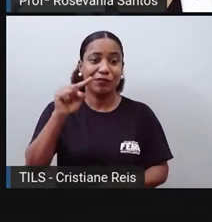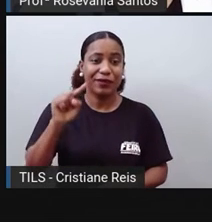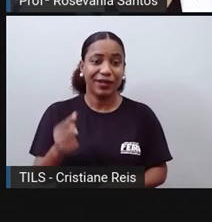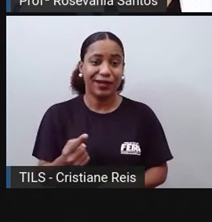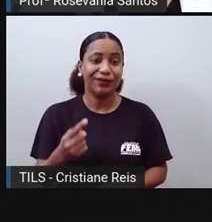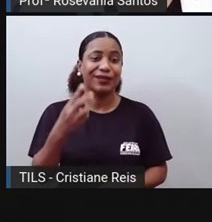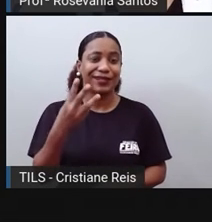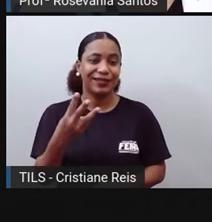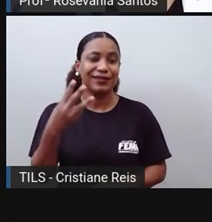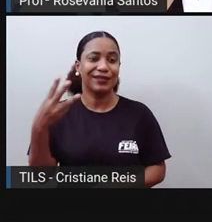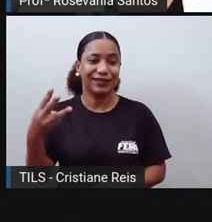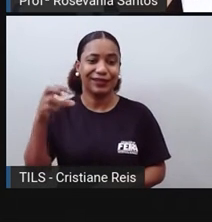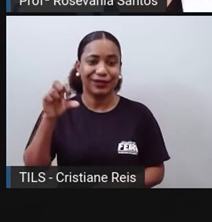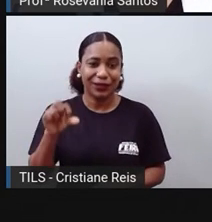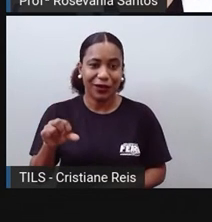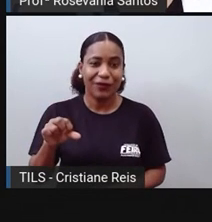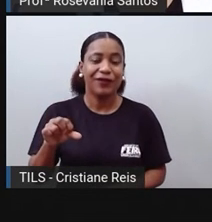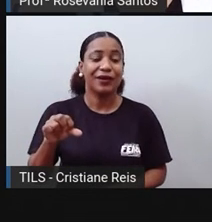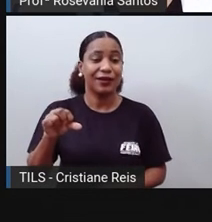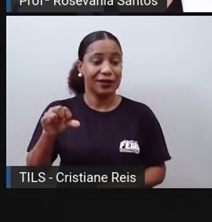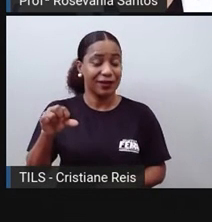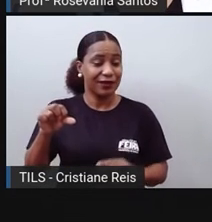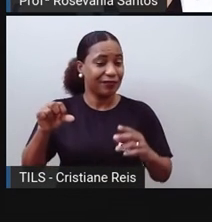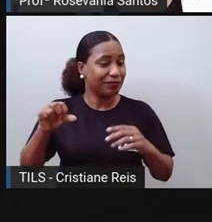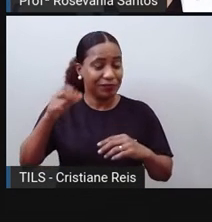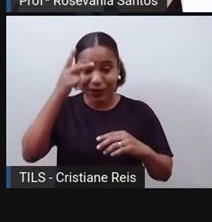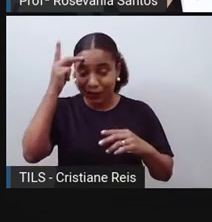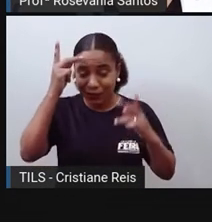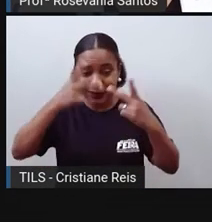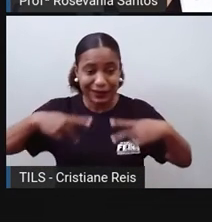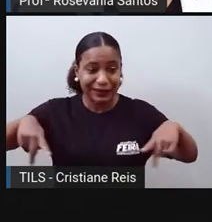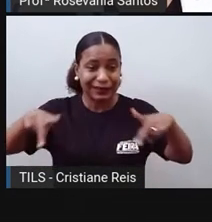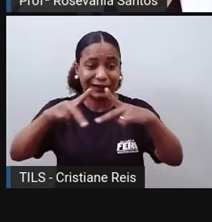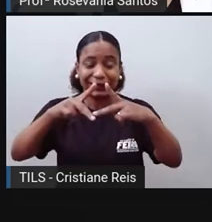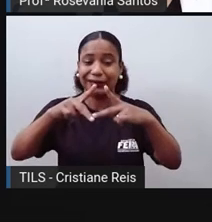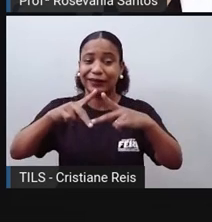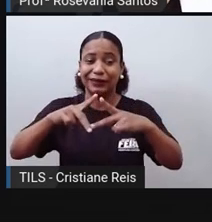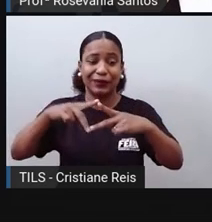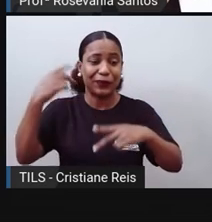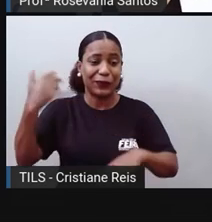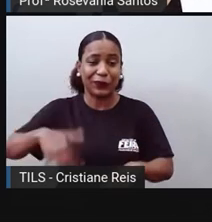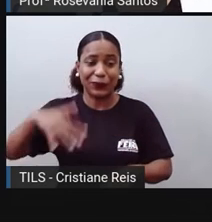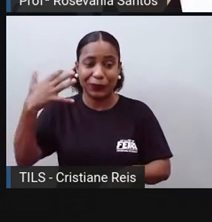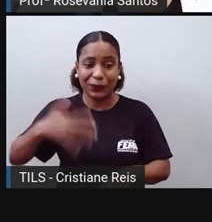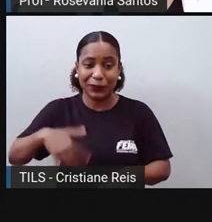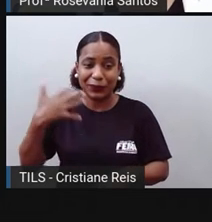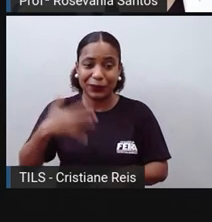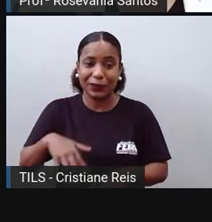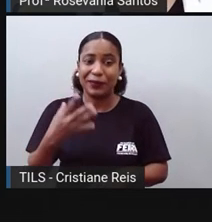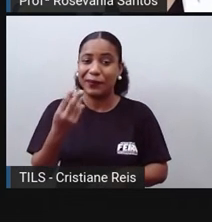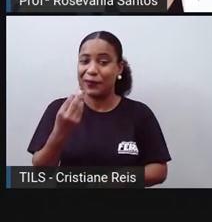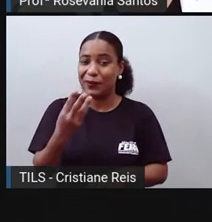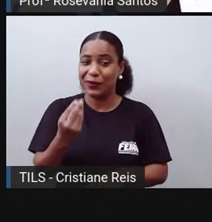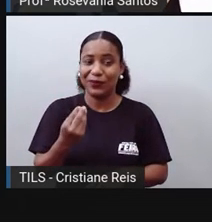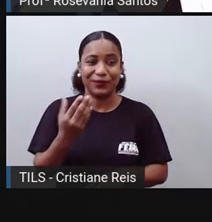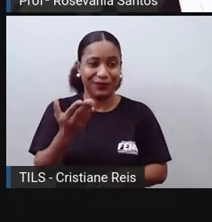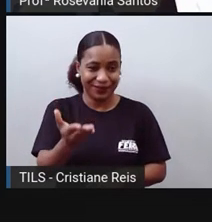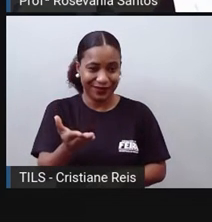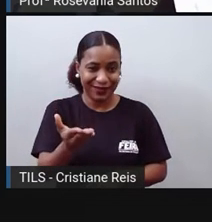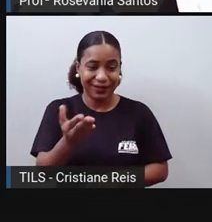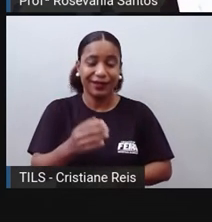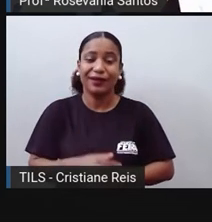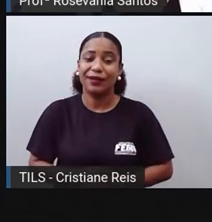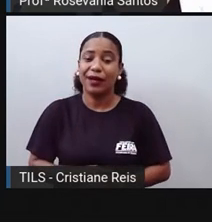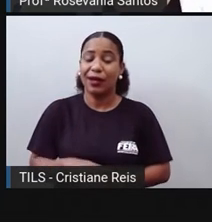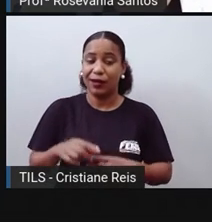milhões de habitantes, né. Então, é muita gente mesmo que a gente tem aqui. Todas as atualmente tem mais de 1